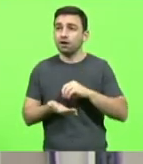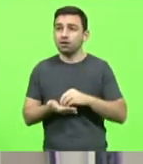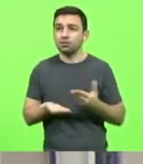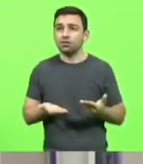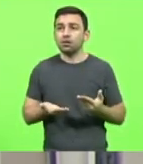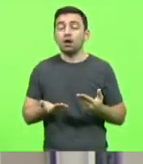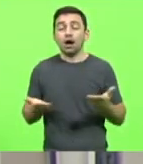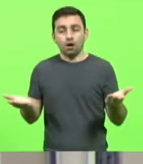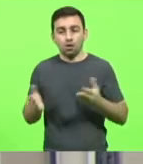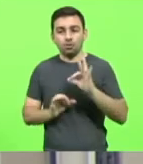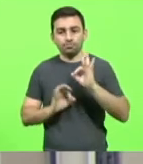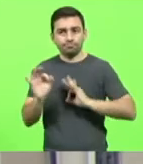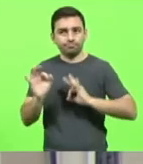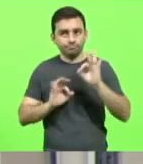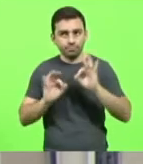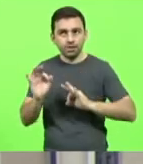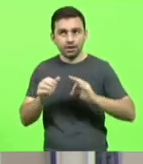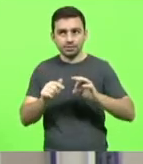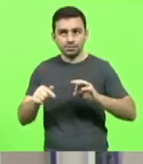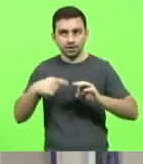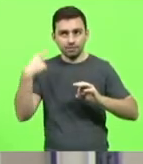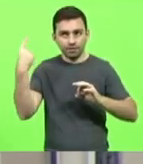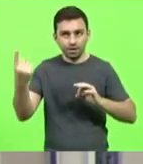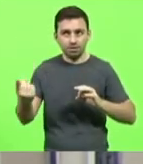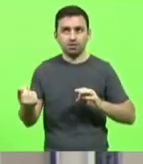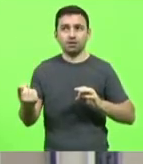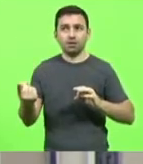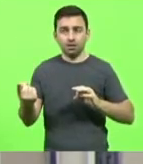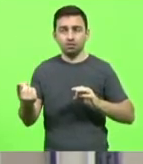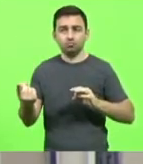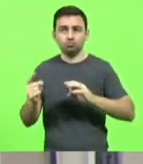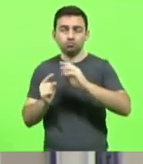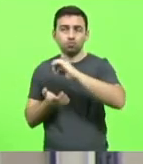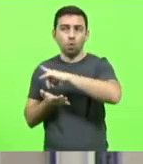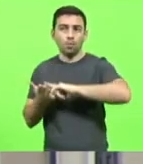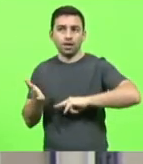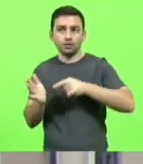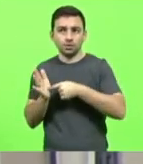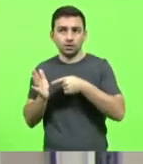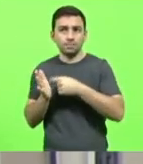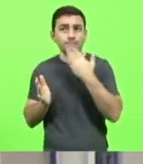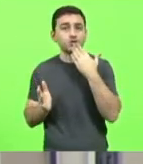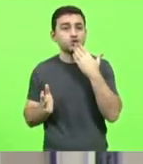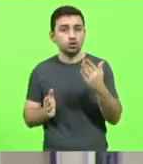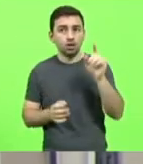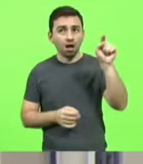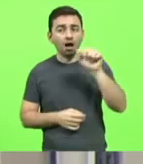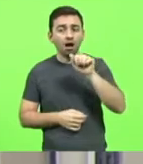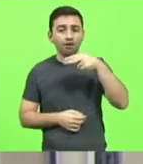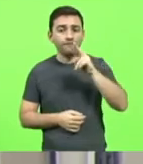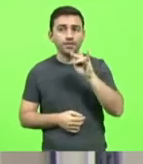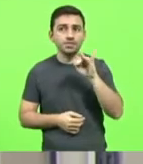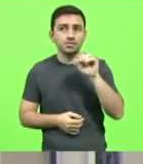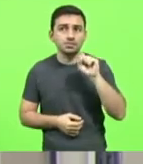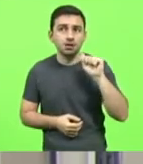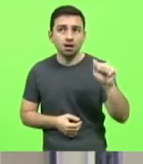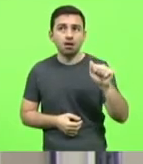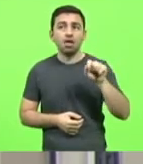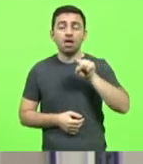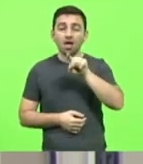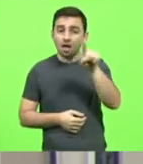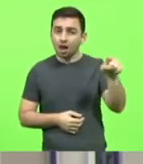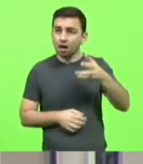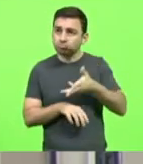um documento na próxima semana, em nome da Frente Parlamentar, solicitando a Anvisa maior agilidade